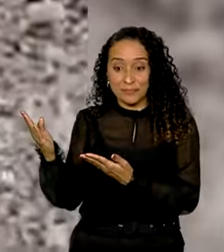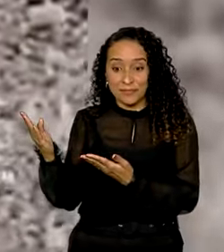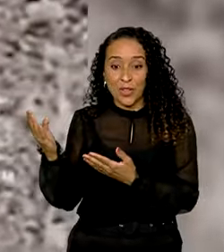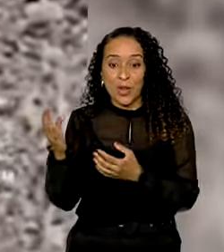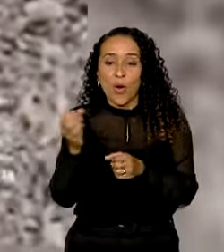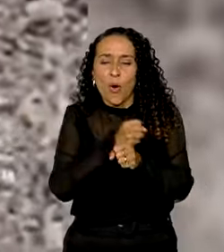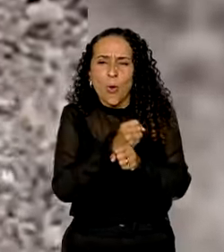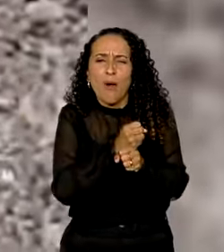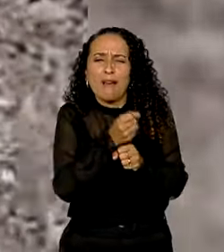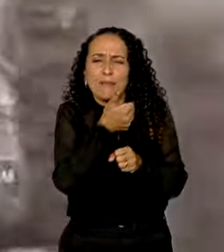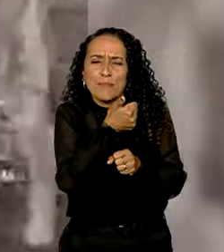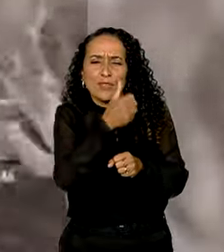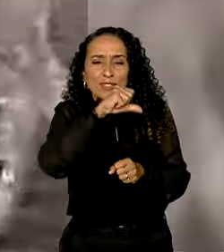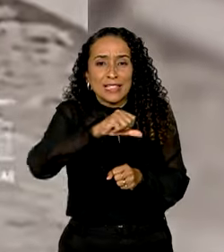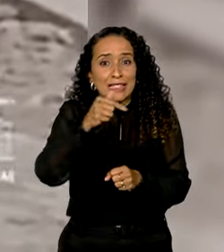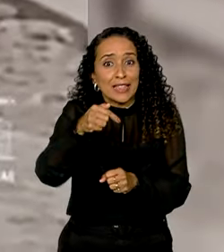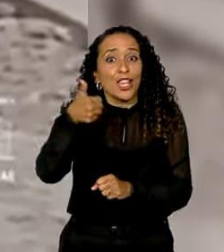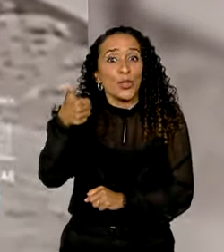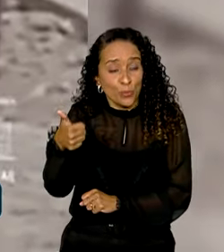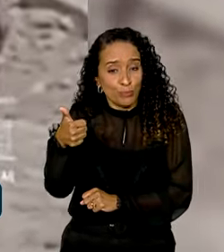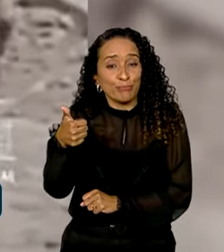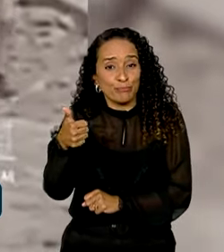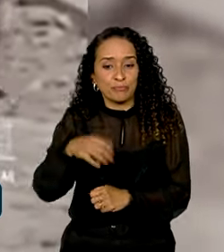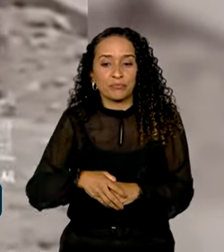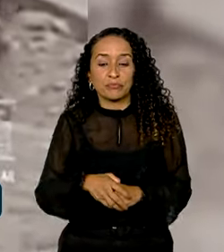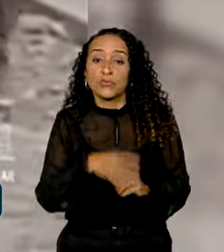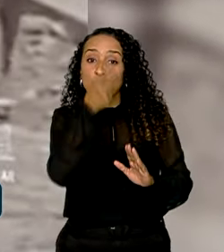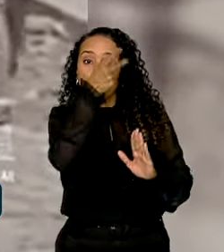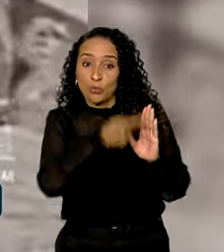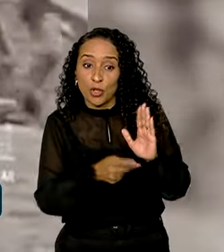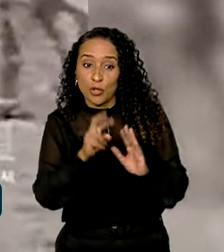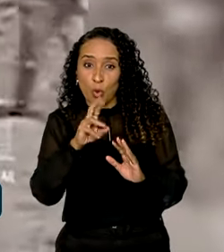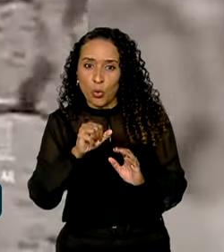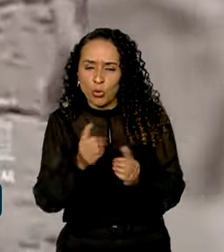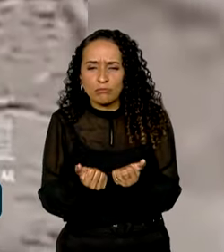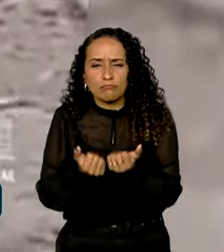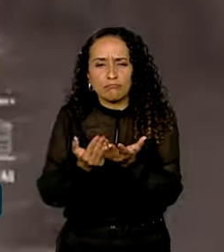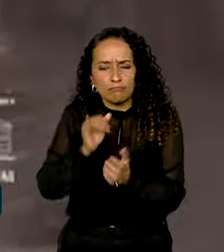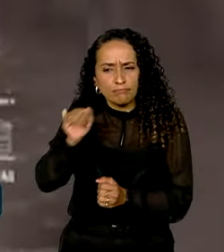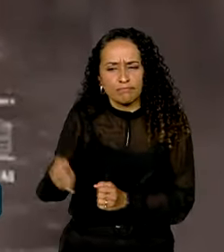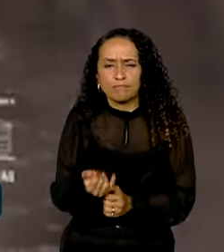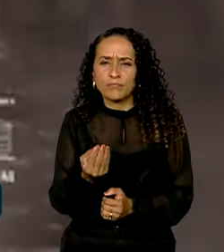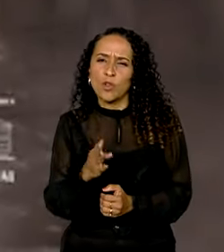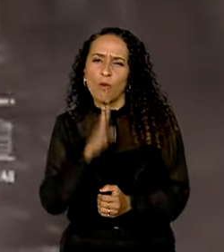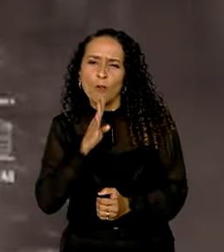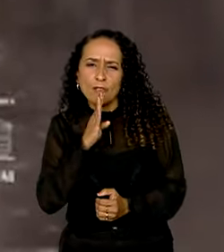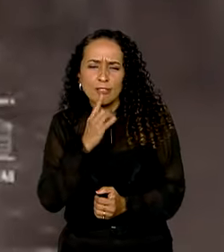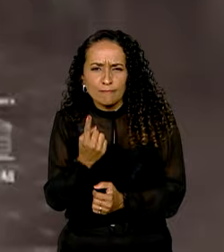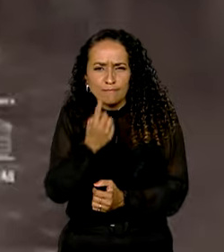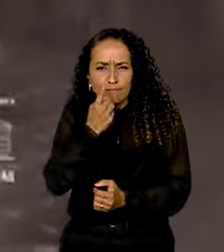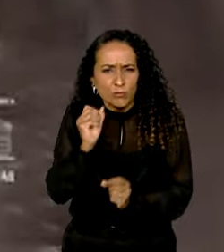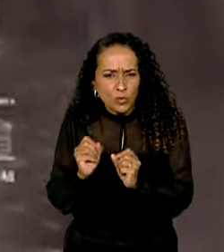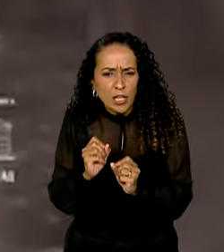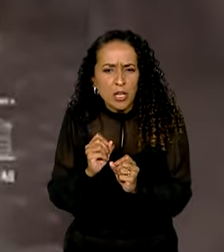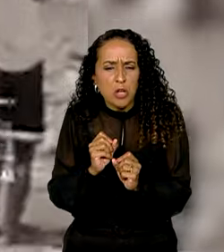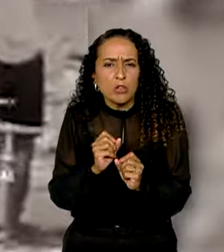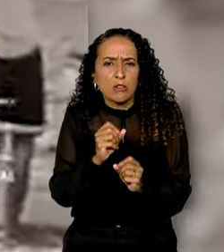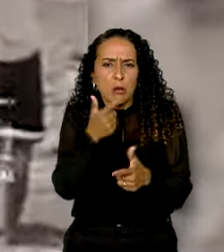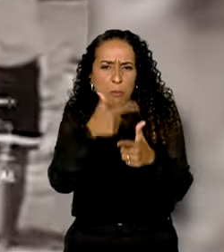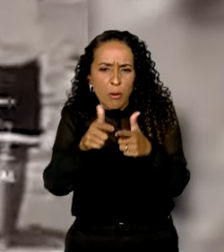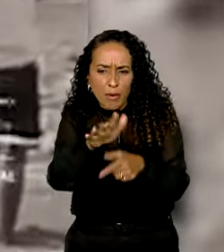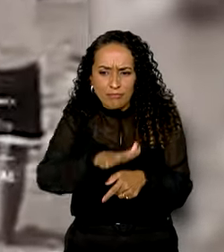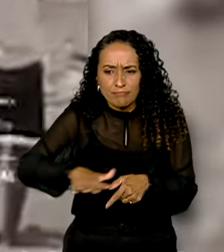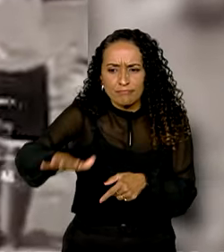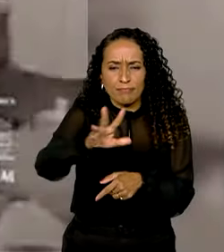1971. O Projeto Rondon deu a oportunidade de conhecer de perto os problemas da região do Vale de São